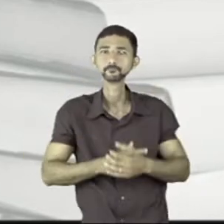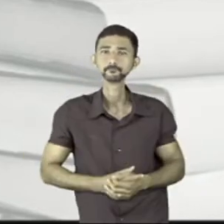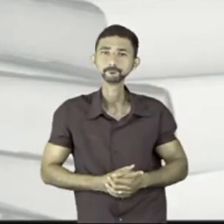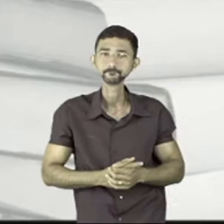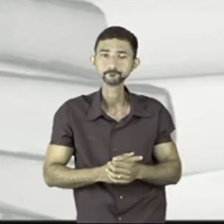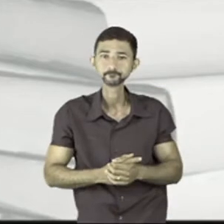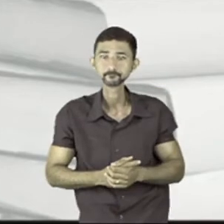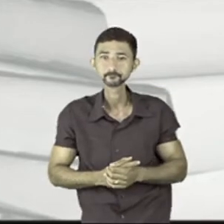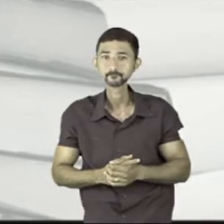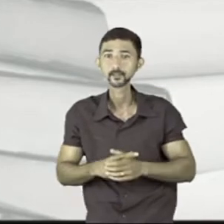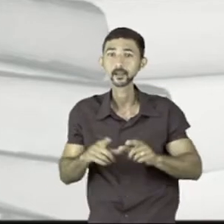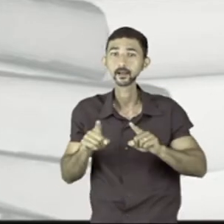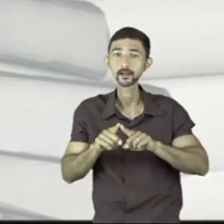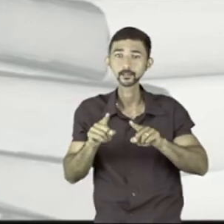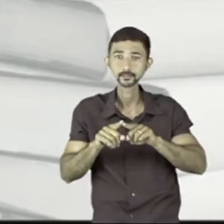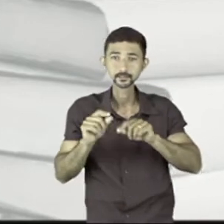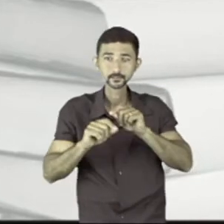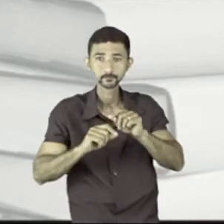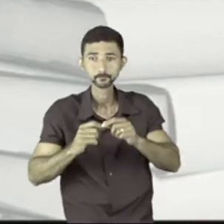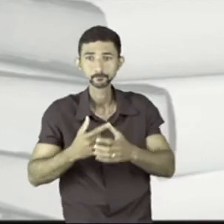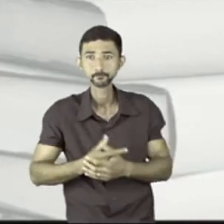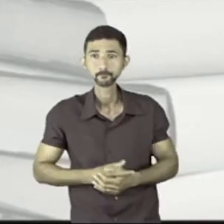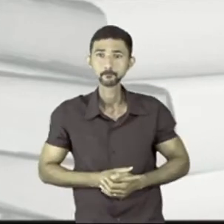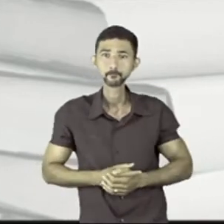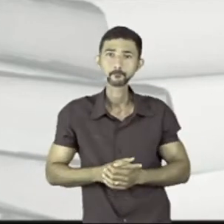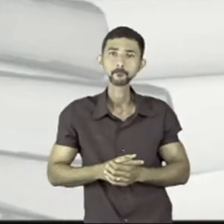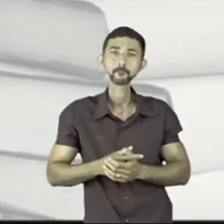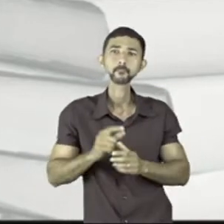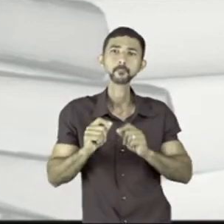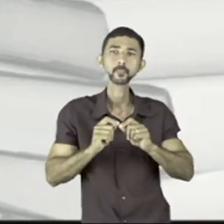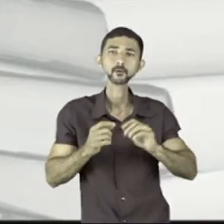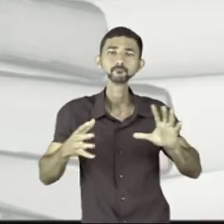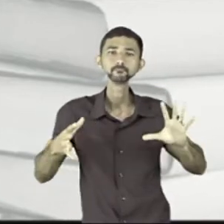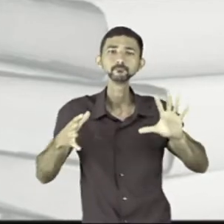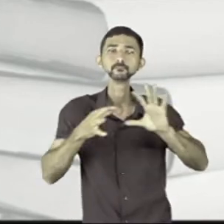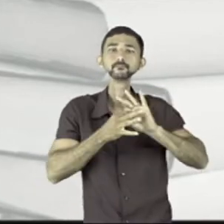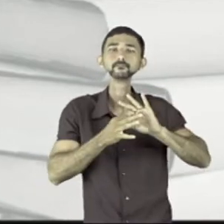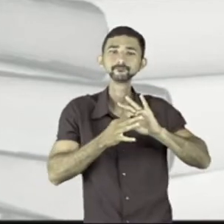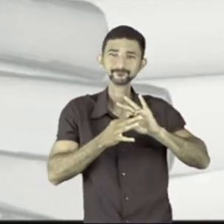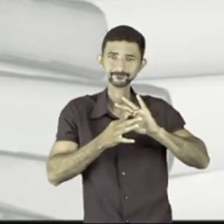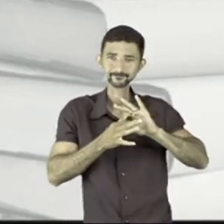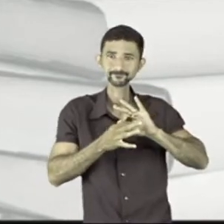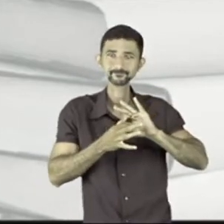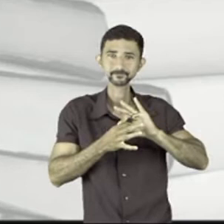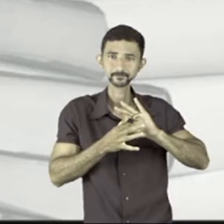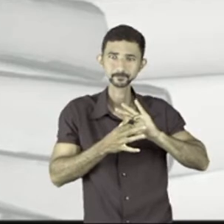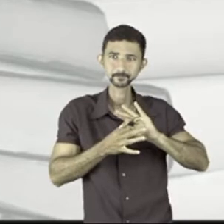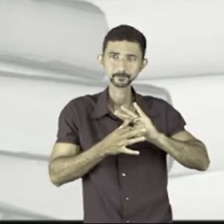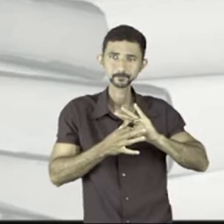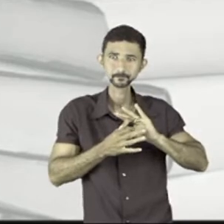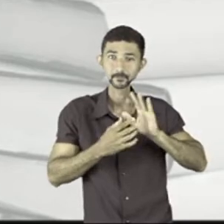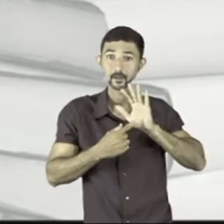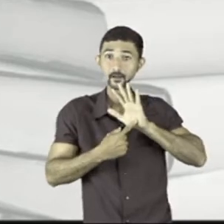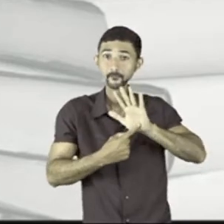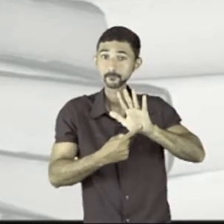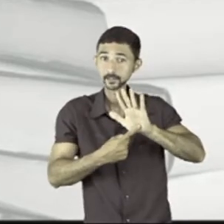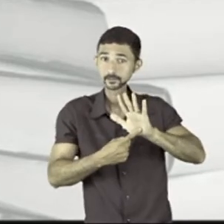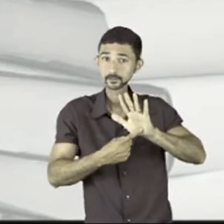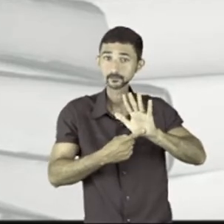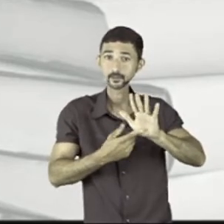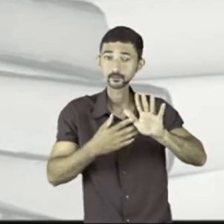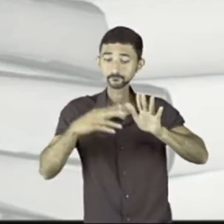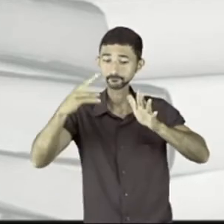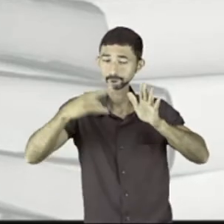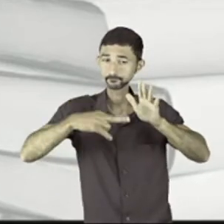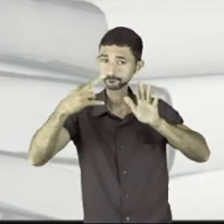assim, além disso, ou seja, eu uso um conector para apresentar para o